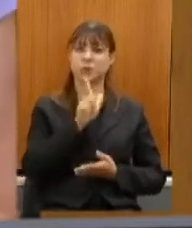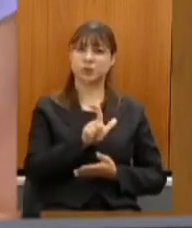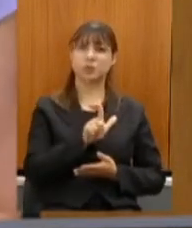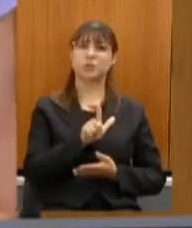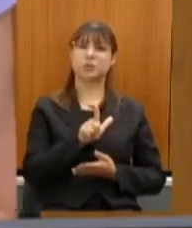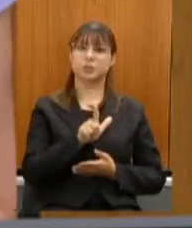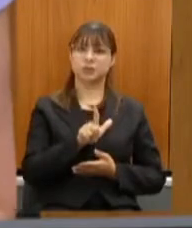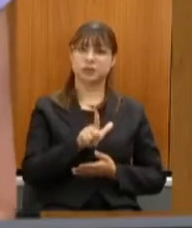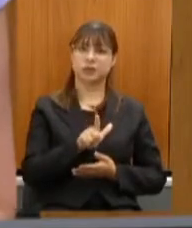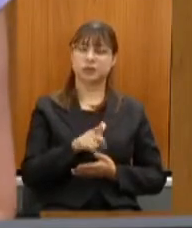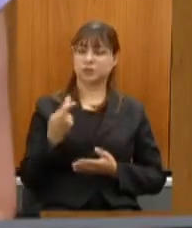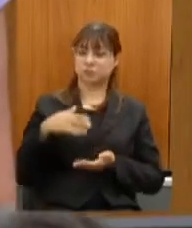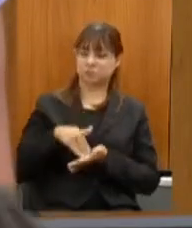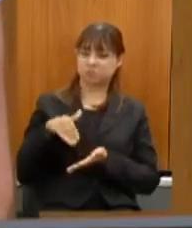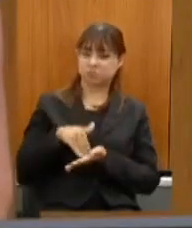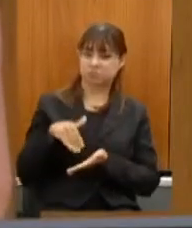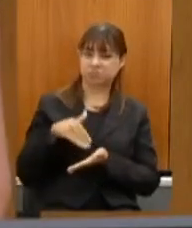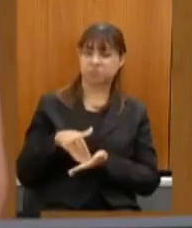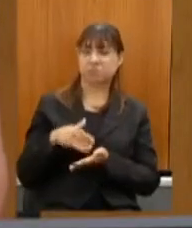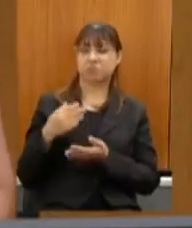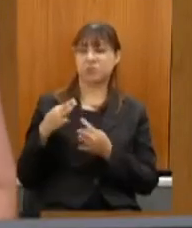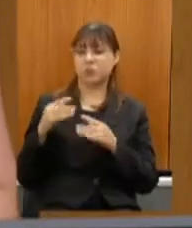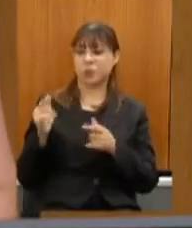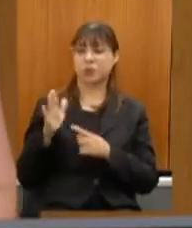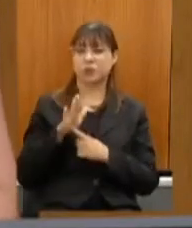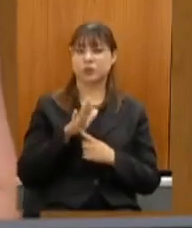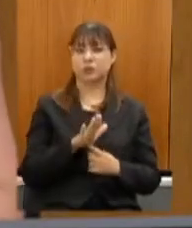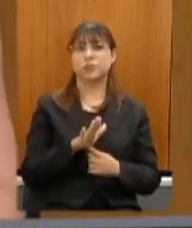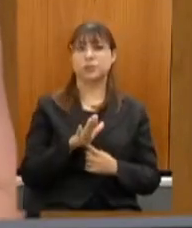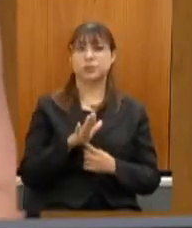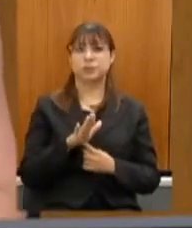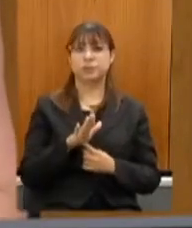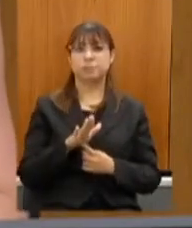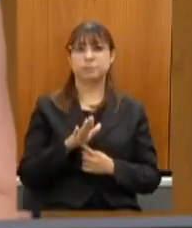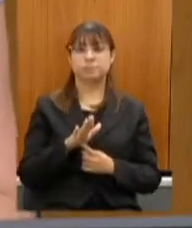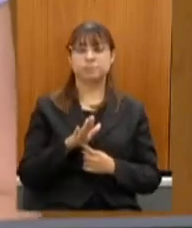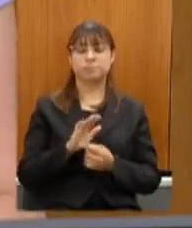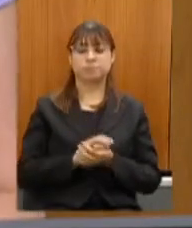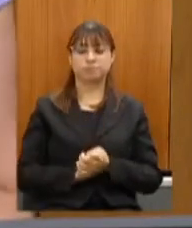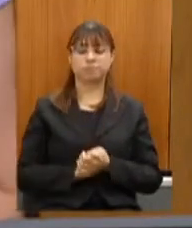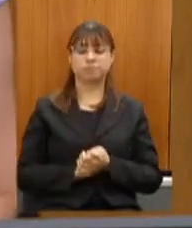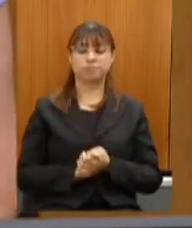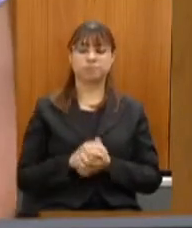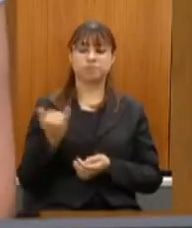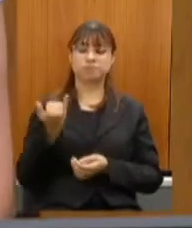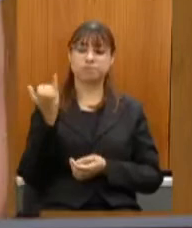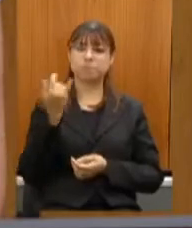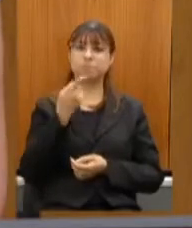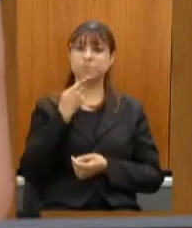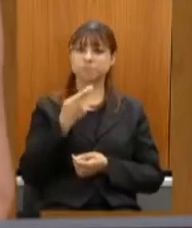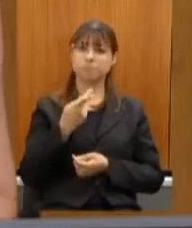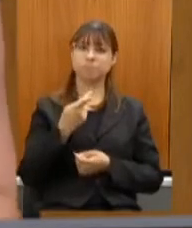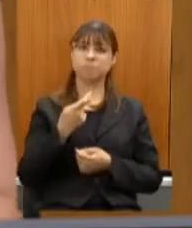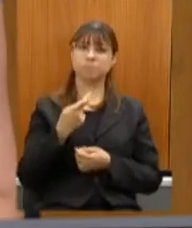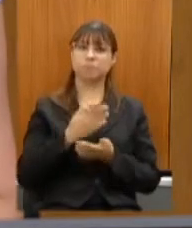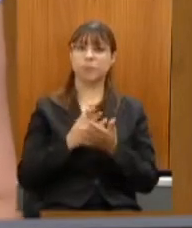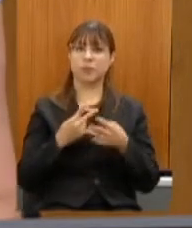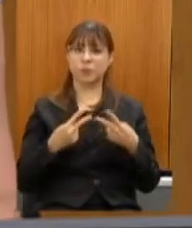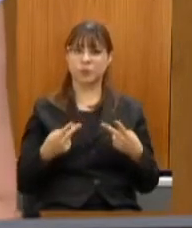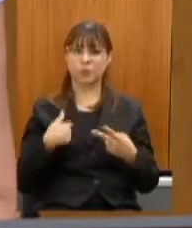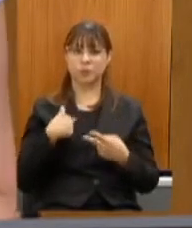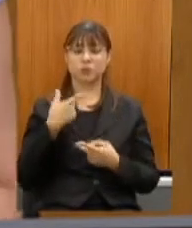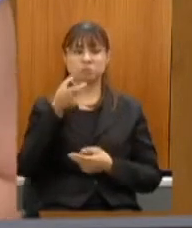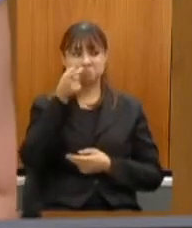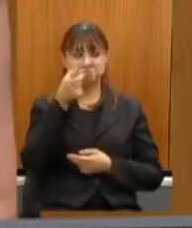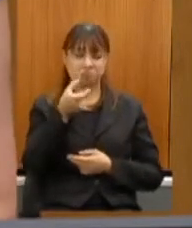pasta tudo que foi apresentado e acho importante destacar aqui alguns pontos que me chamaram